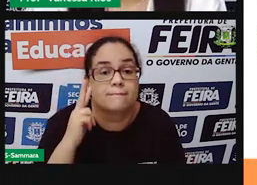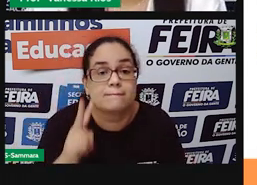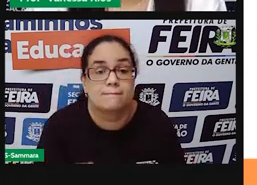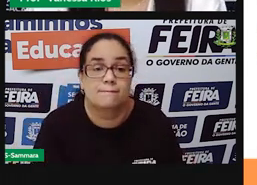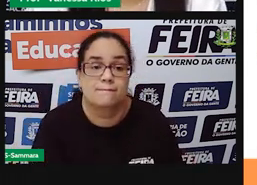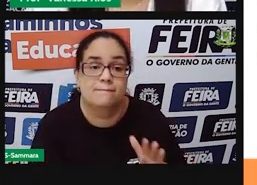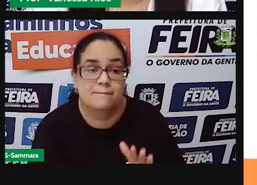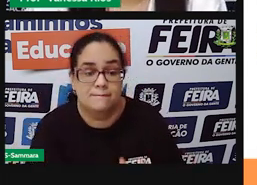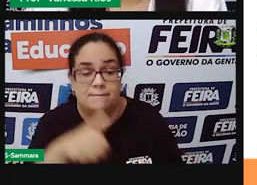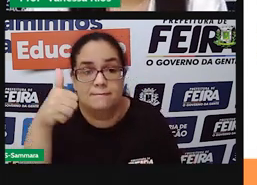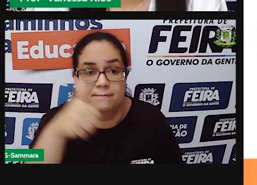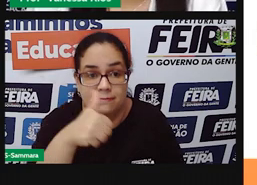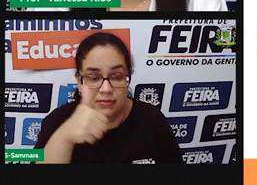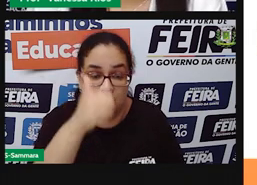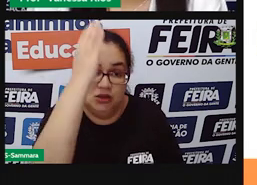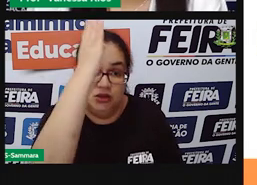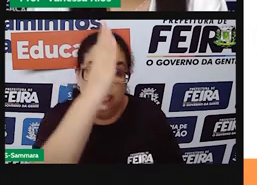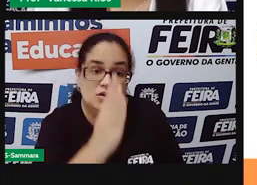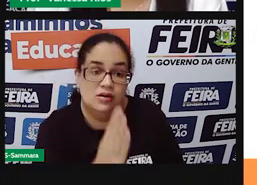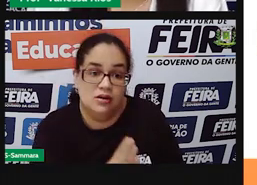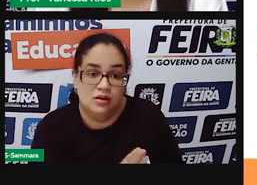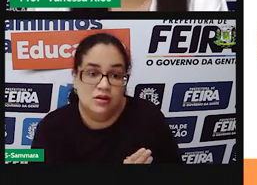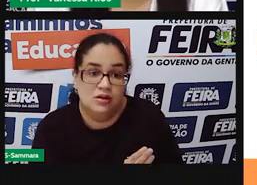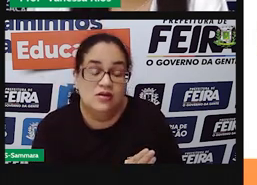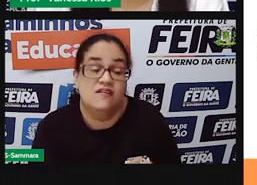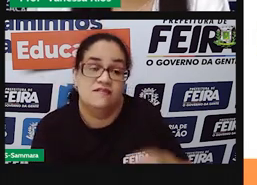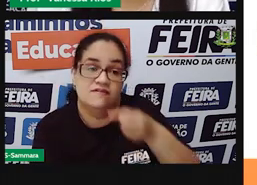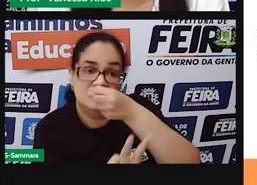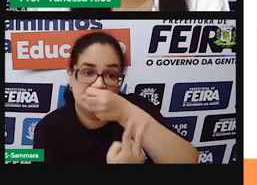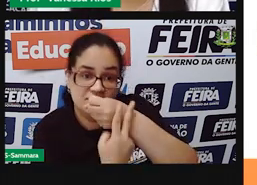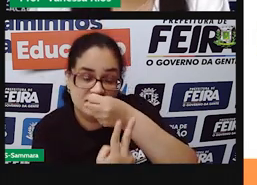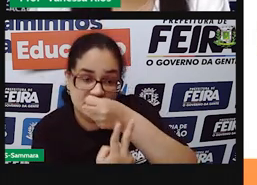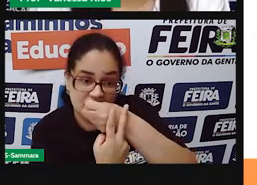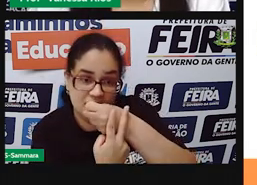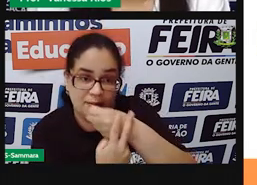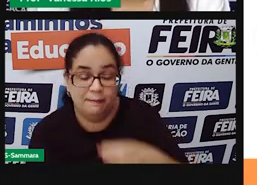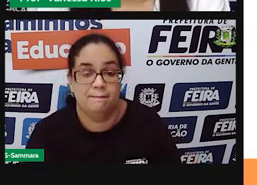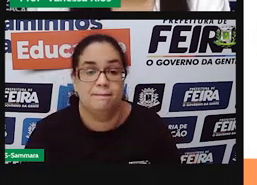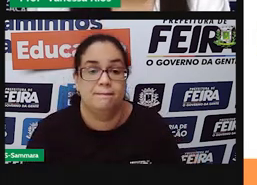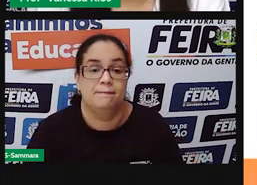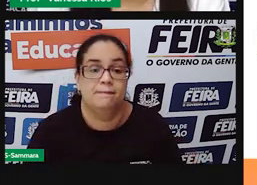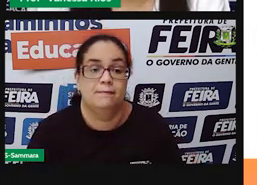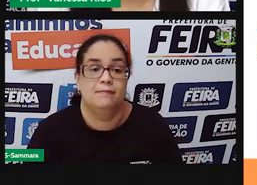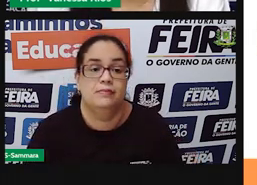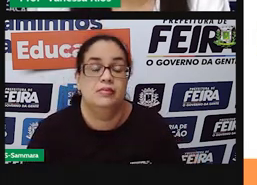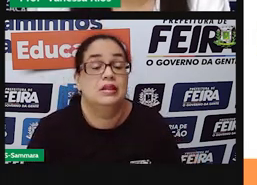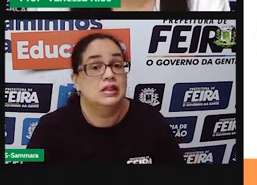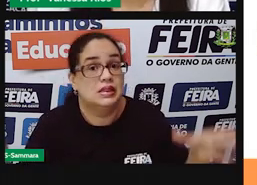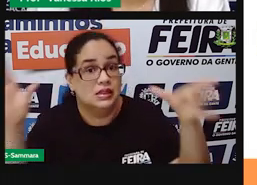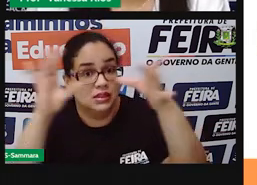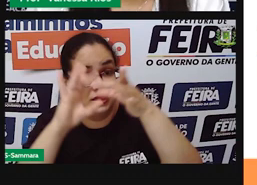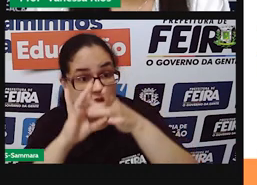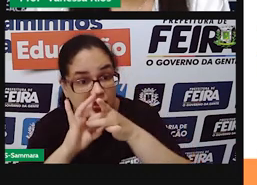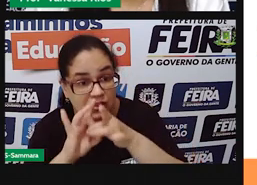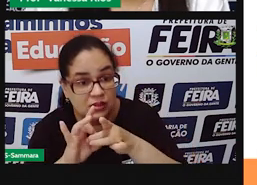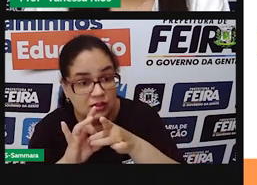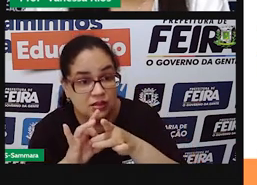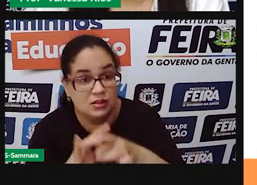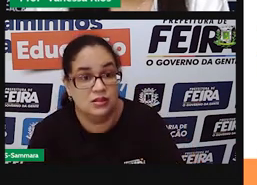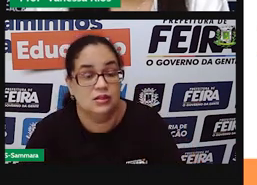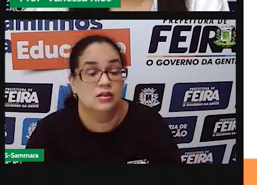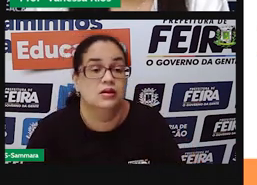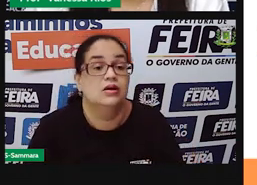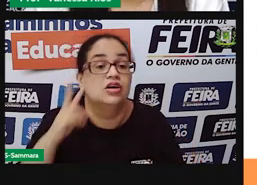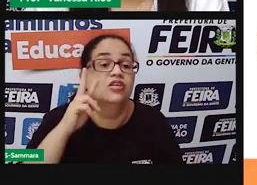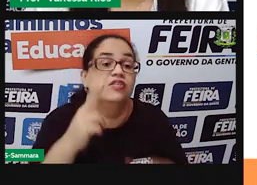na primeira coluna, a pró colocou os verbos que estão aí relacionados aos